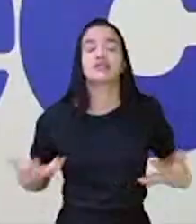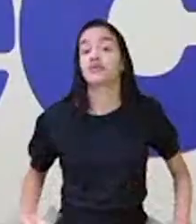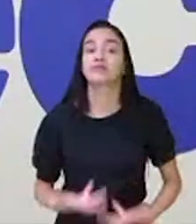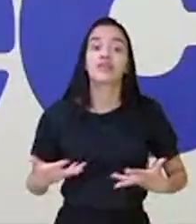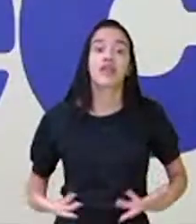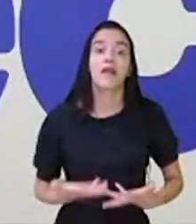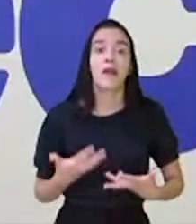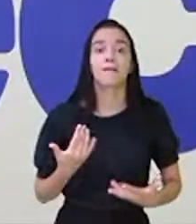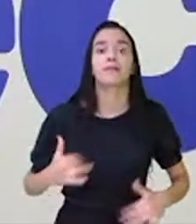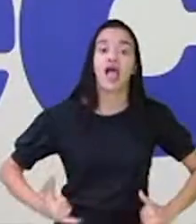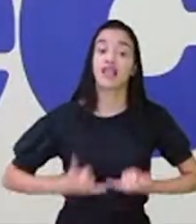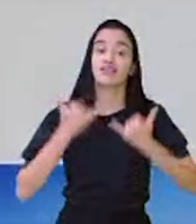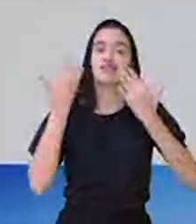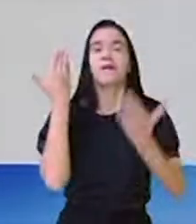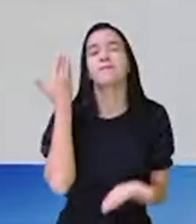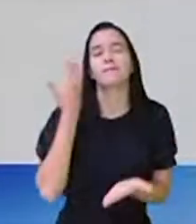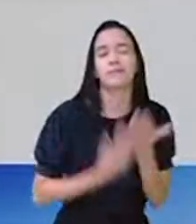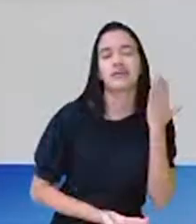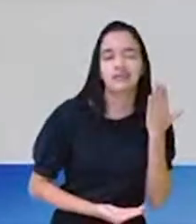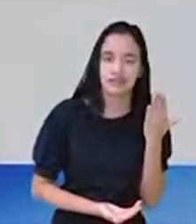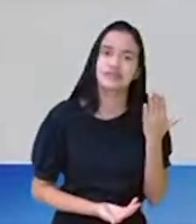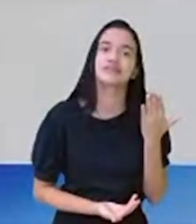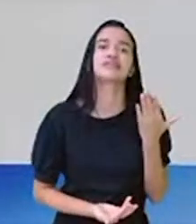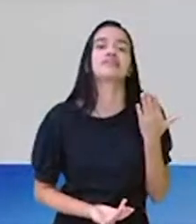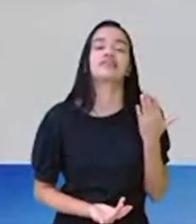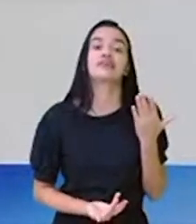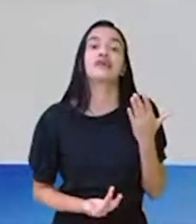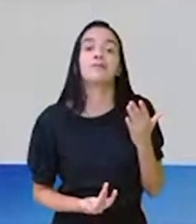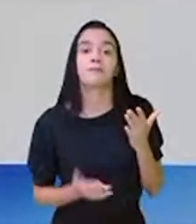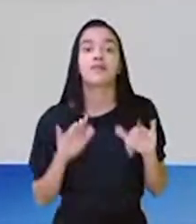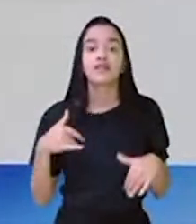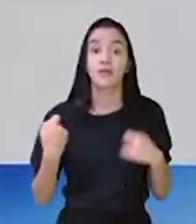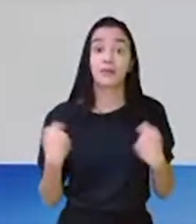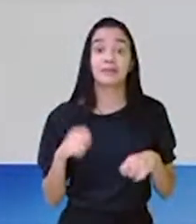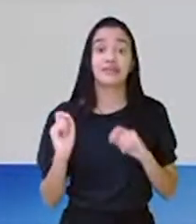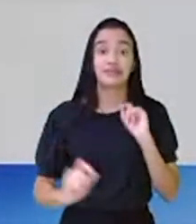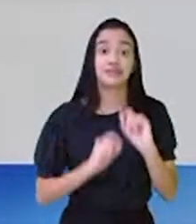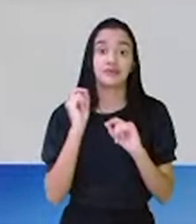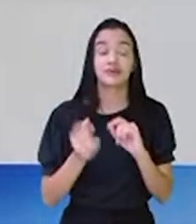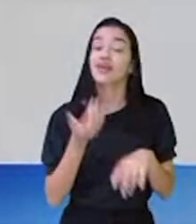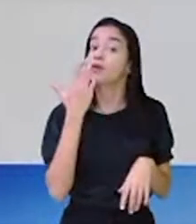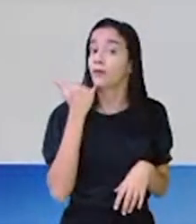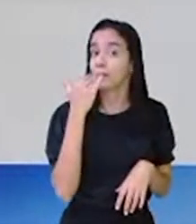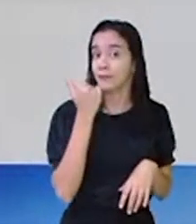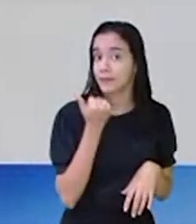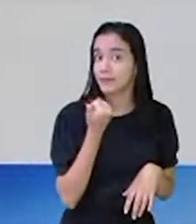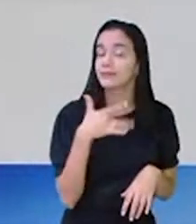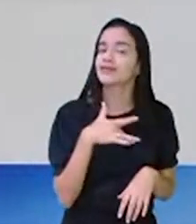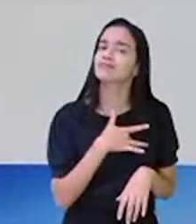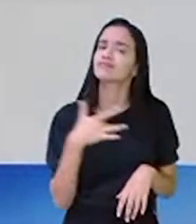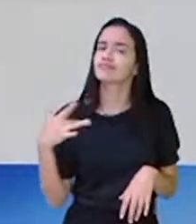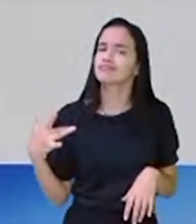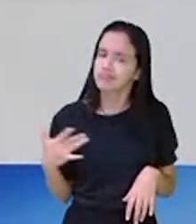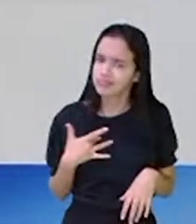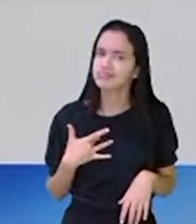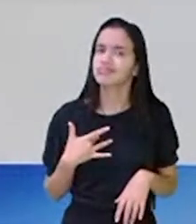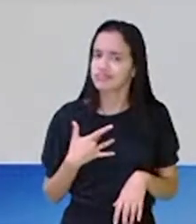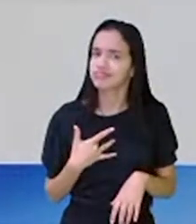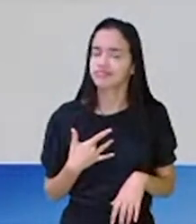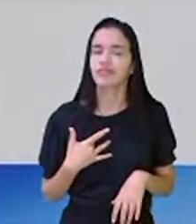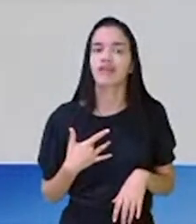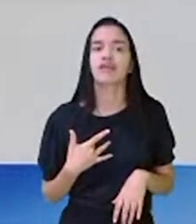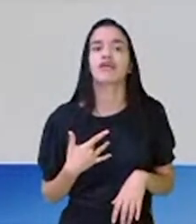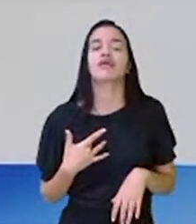energia, né? Isso, vai perdendo a energia. Então, é preciso se alimentar. É preciso estar bem alimentado